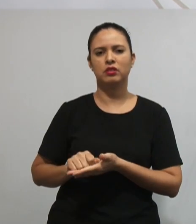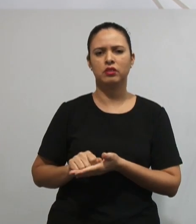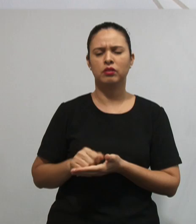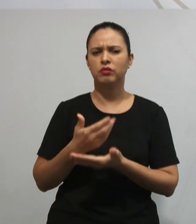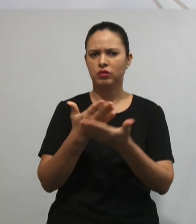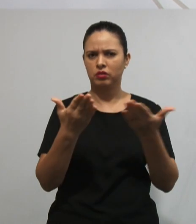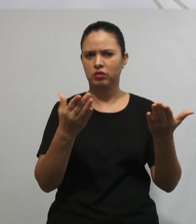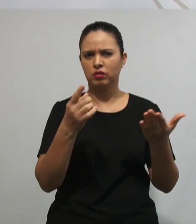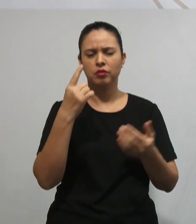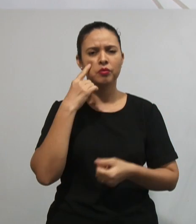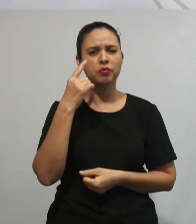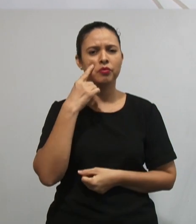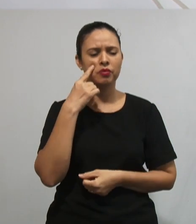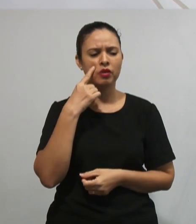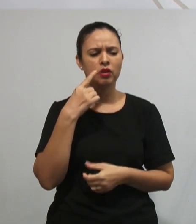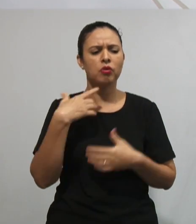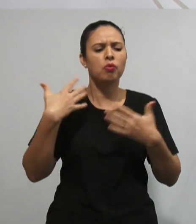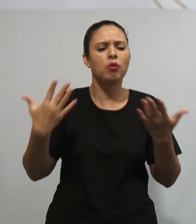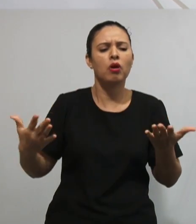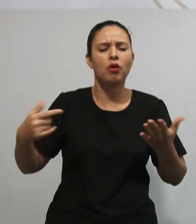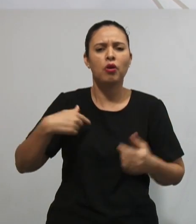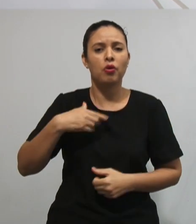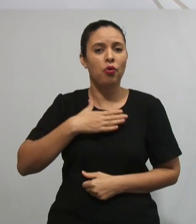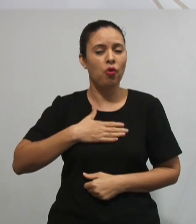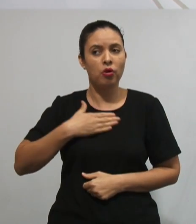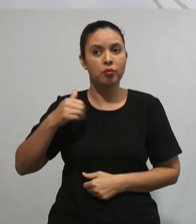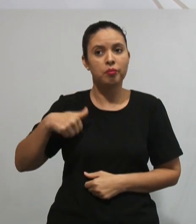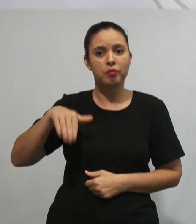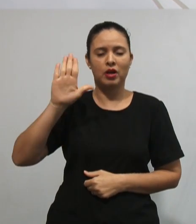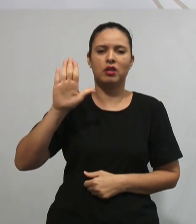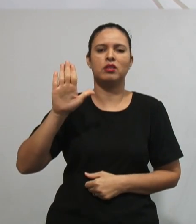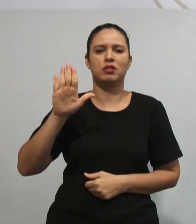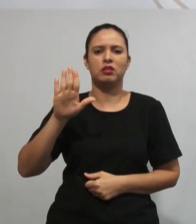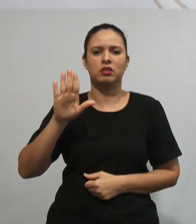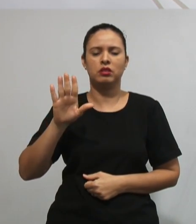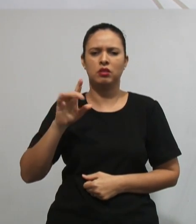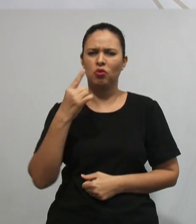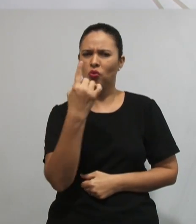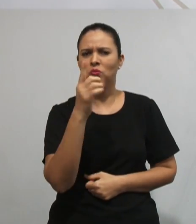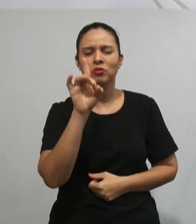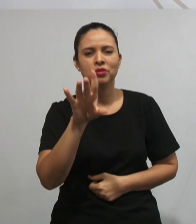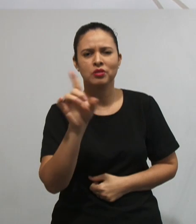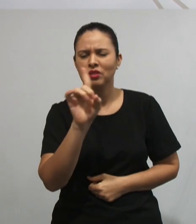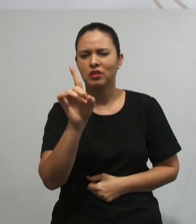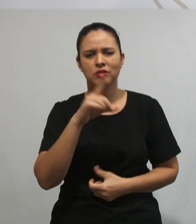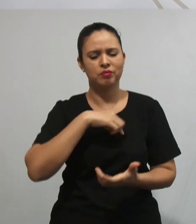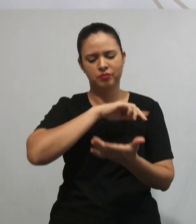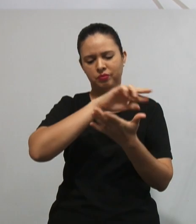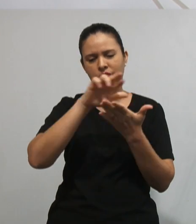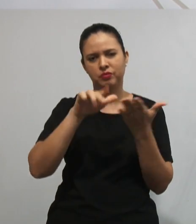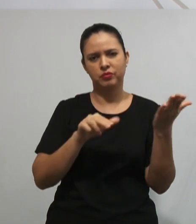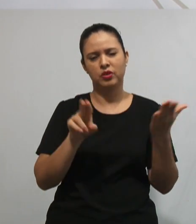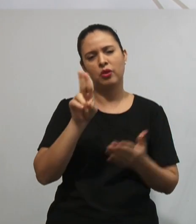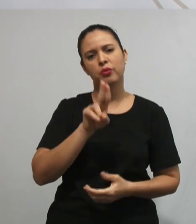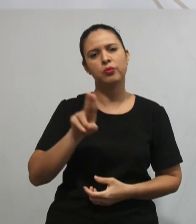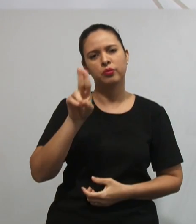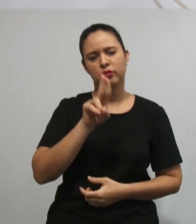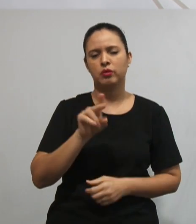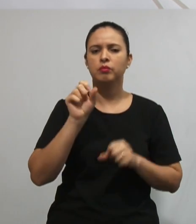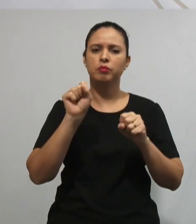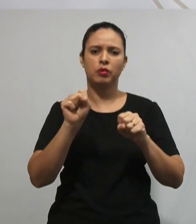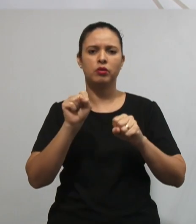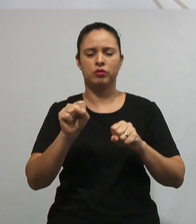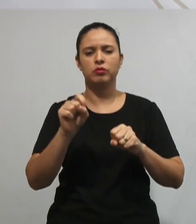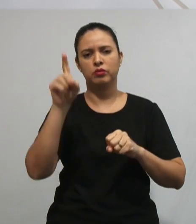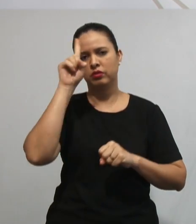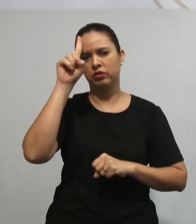Qual é aquela que você mais se identifica? É claro que a gente não vai usar apenas uma, A gente acaba utilizando várias tendências, Na nossa